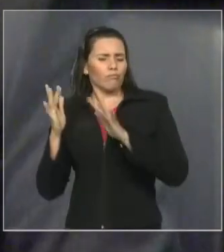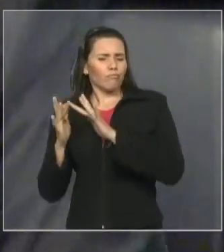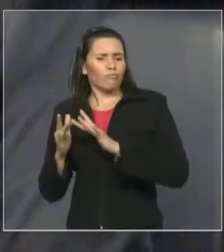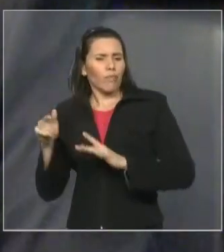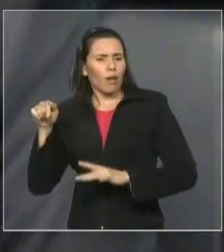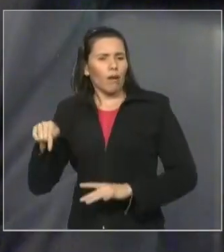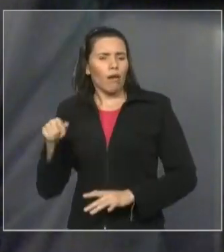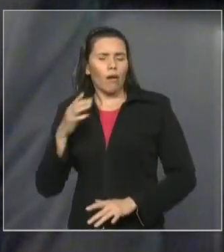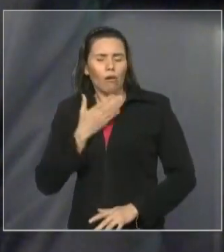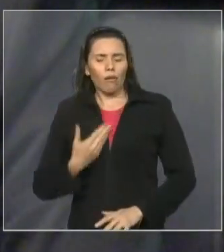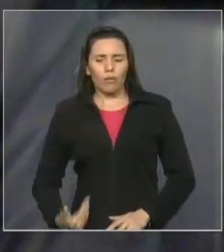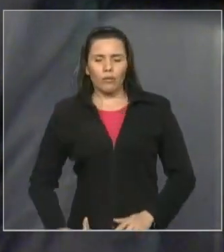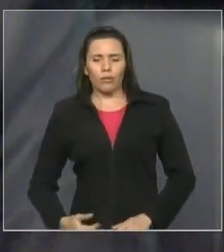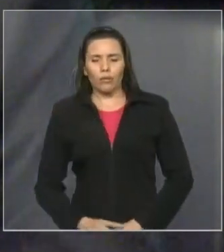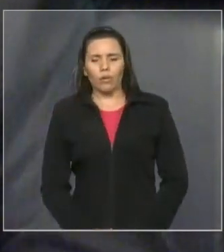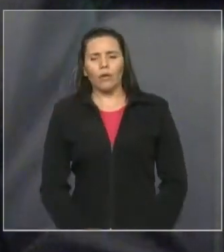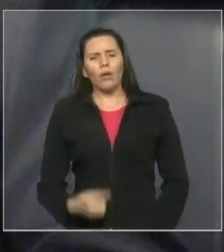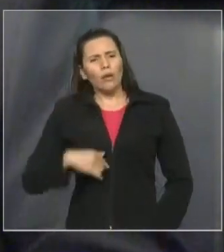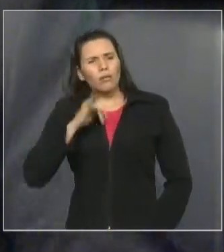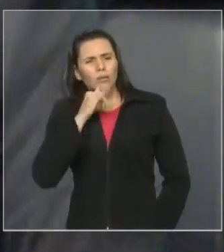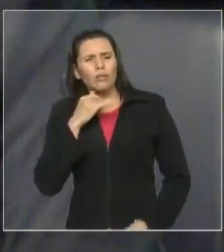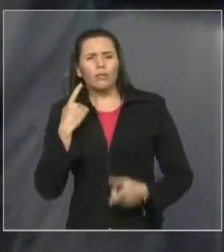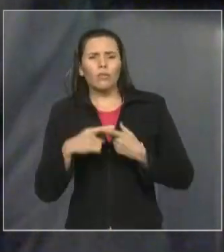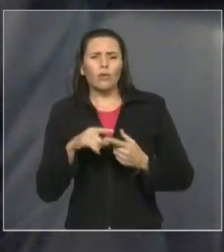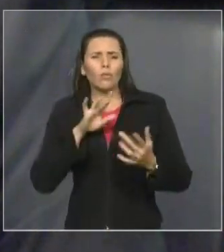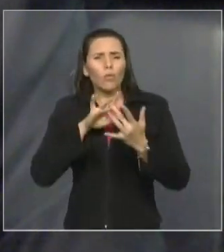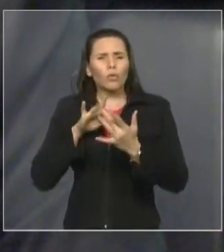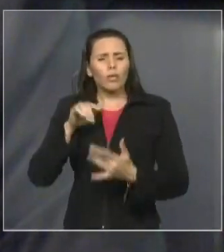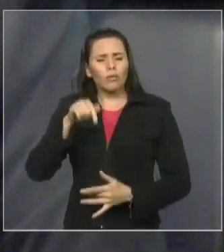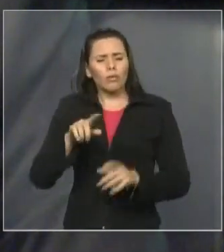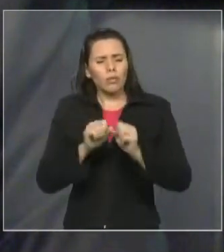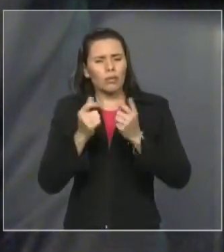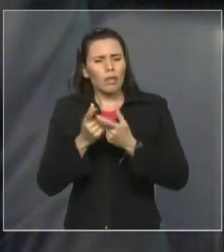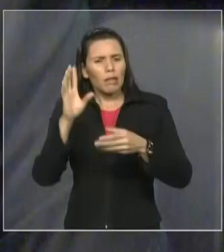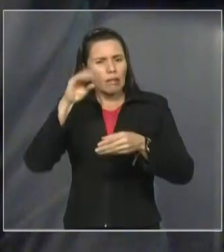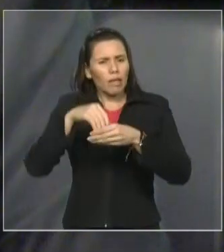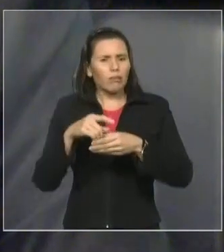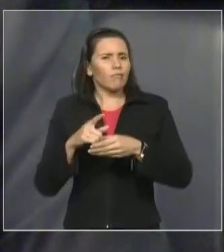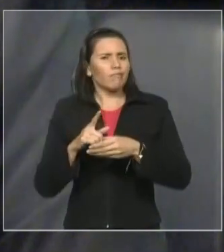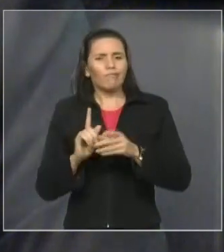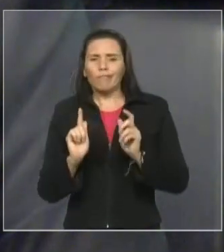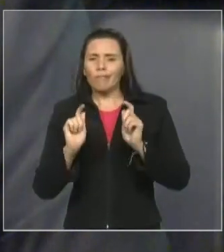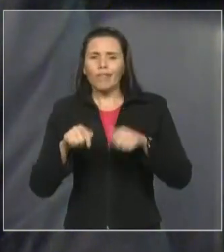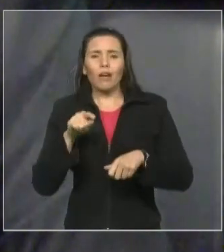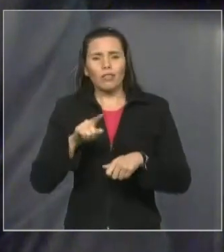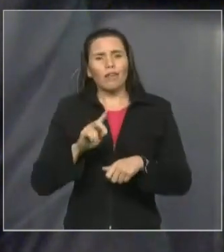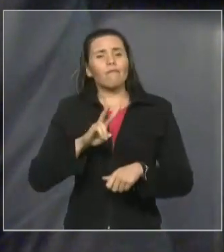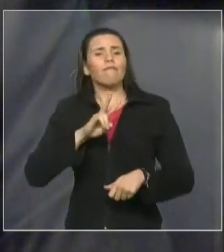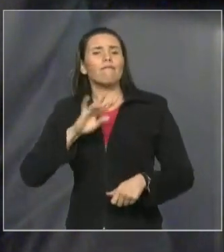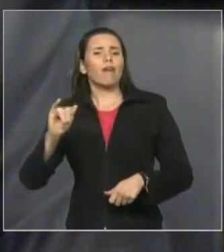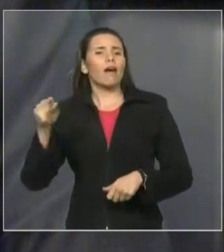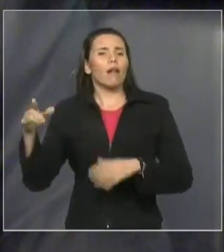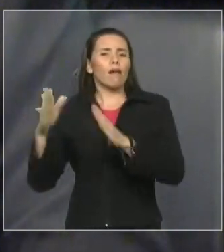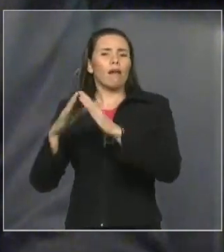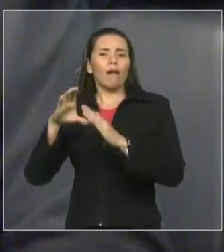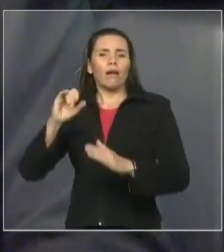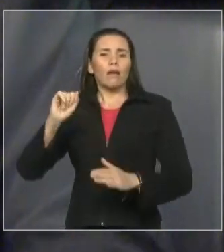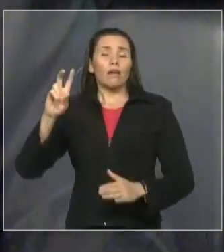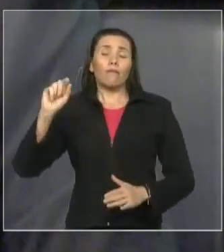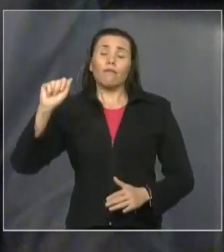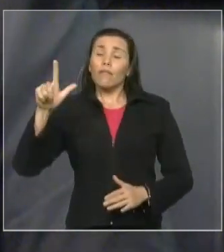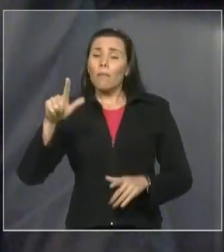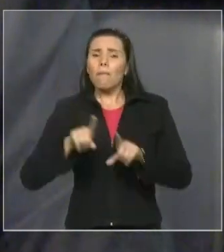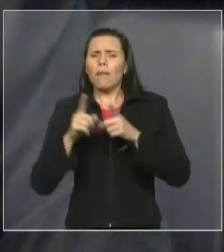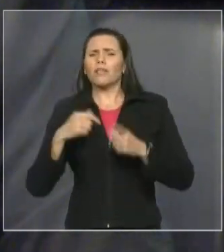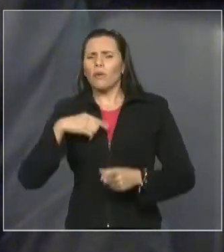convívio aqui do parlamento, mas eu tive a honra de participar com você durante três anos e três meses na agricultura familiar, onde aprendi